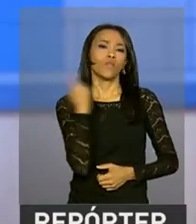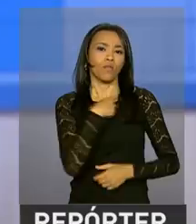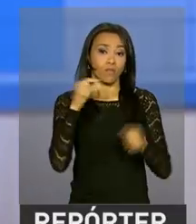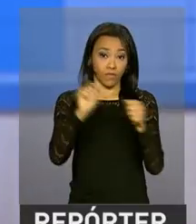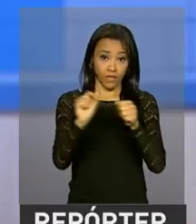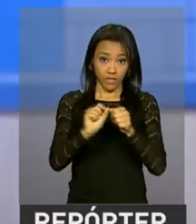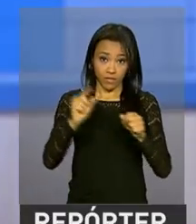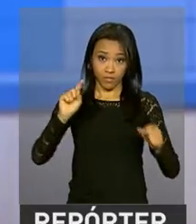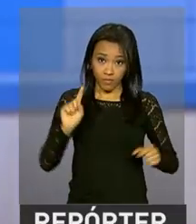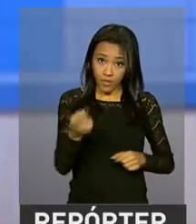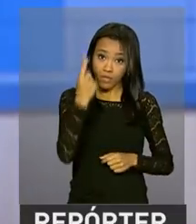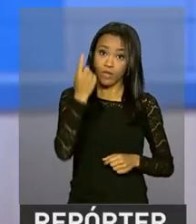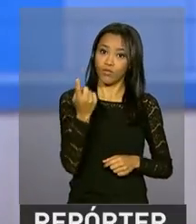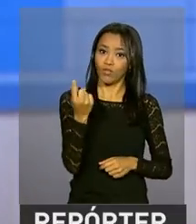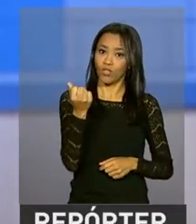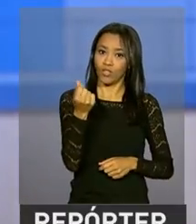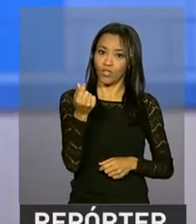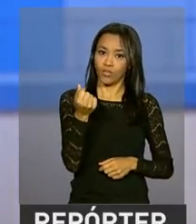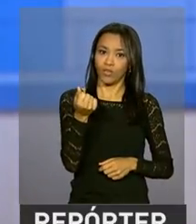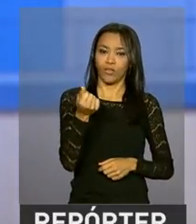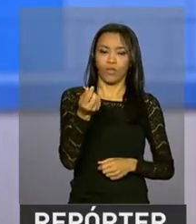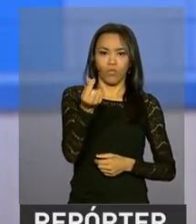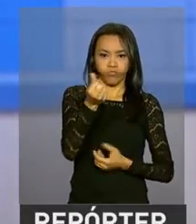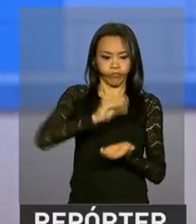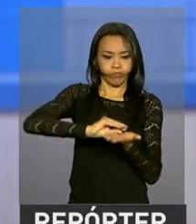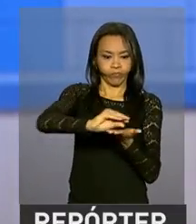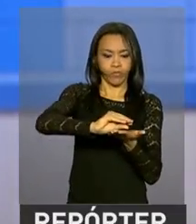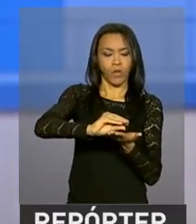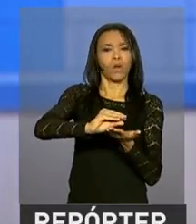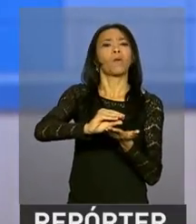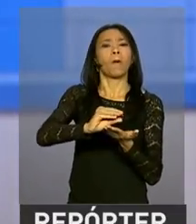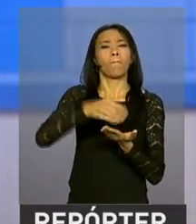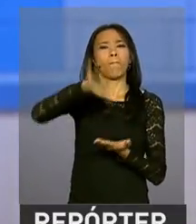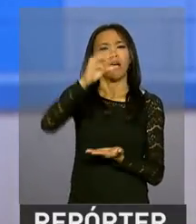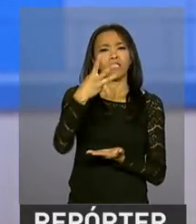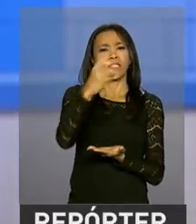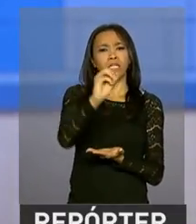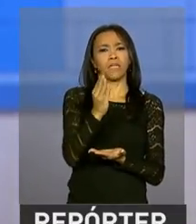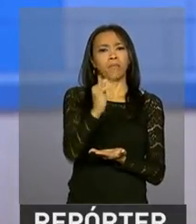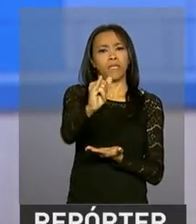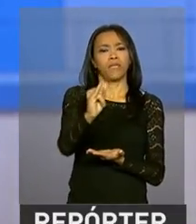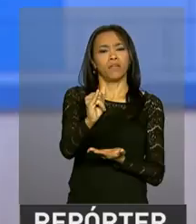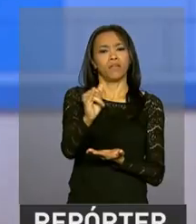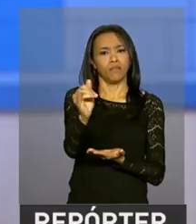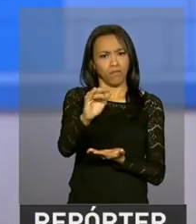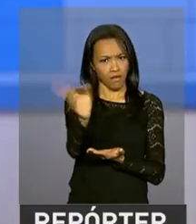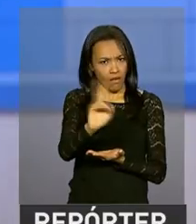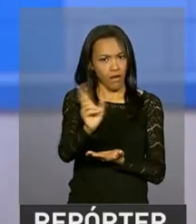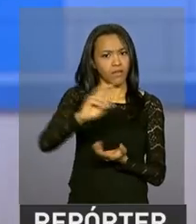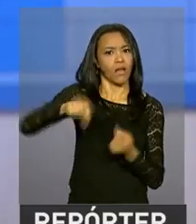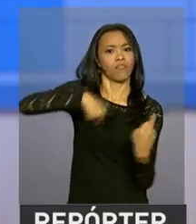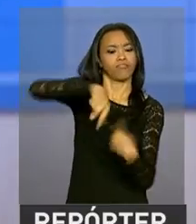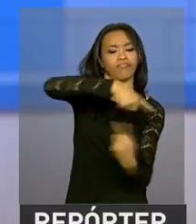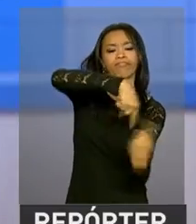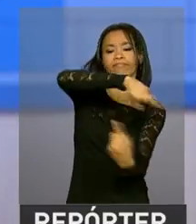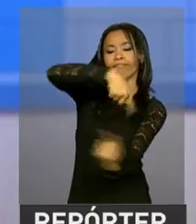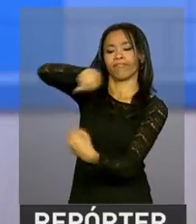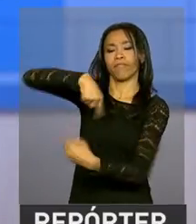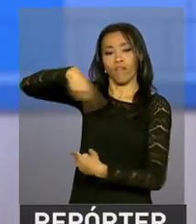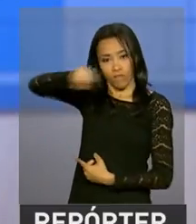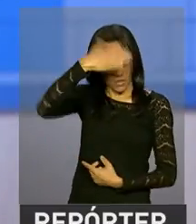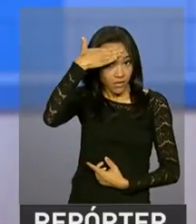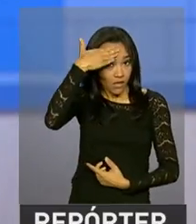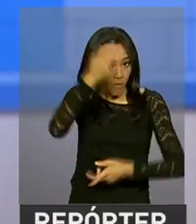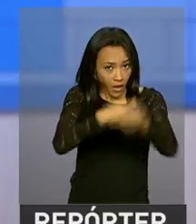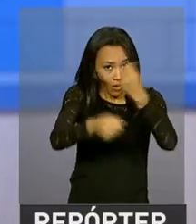lugar, é injetar, é colocar, na verdade, mais de 30 bilhões de reais na economia. Você sabe que a economia